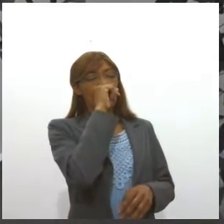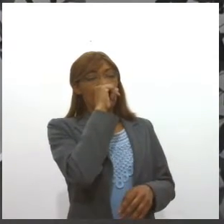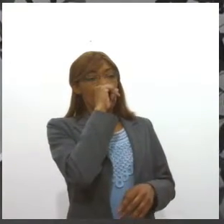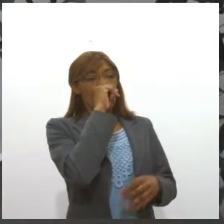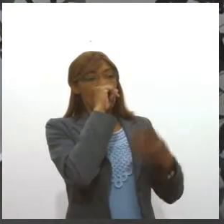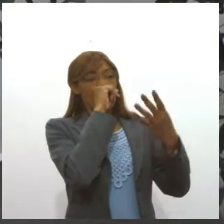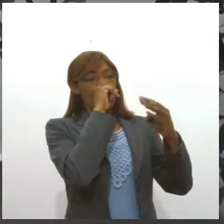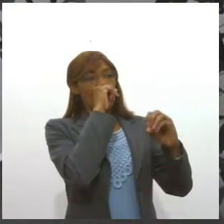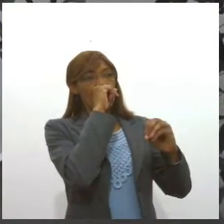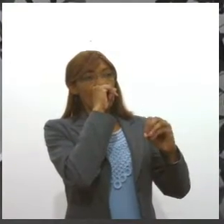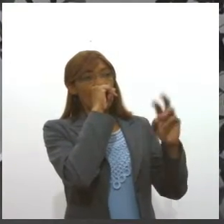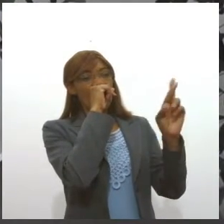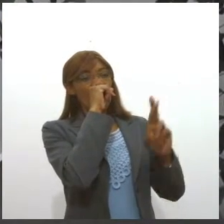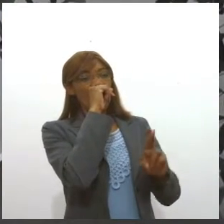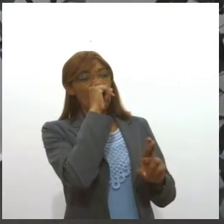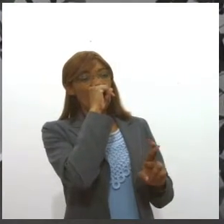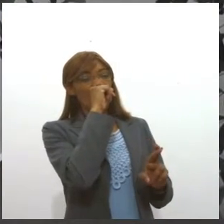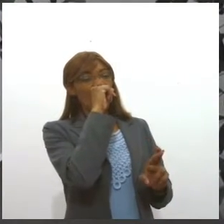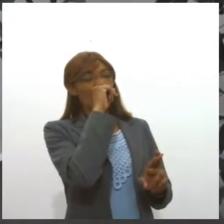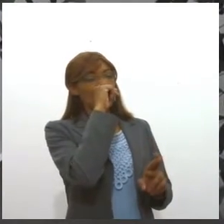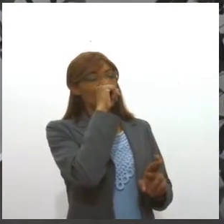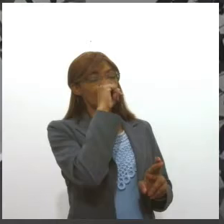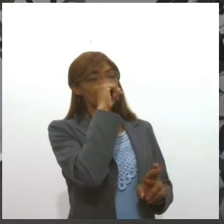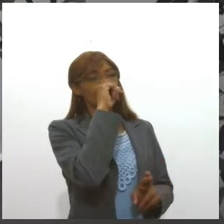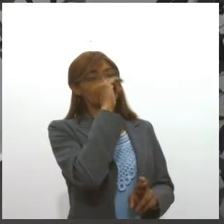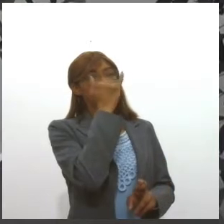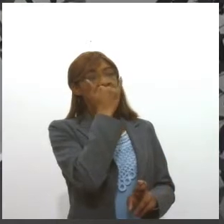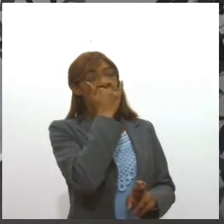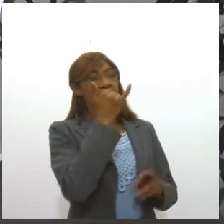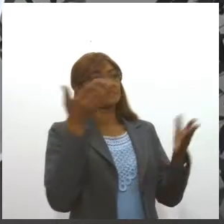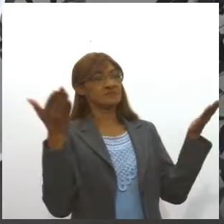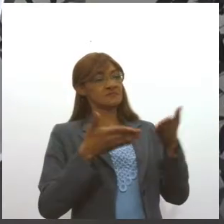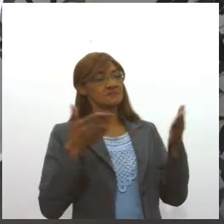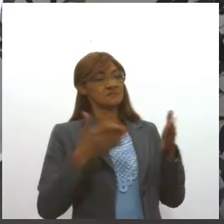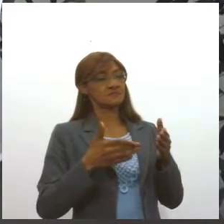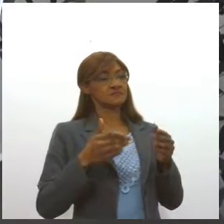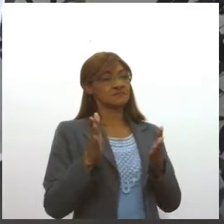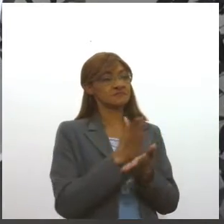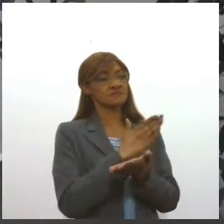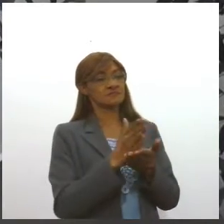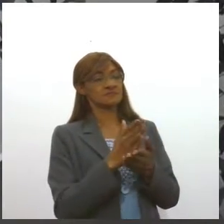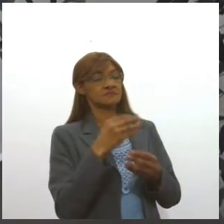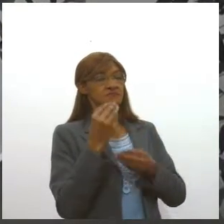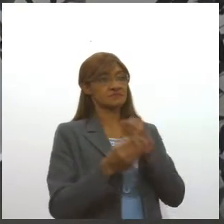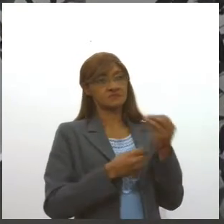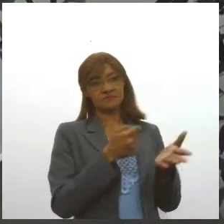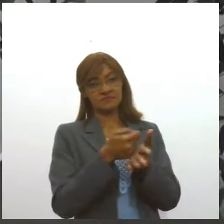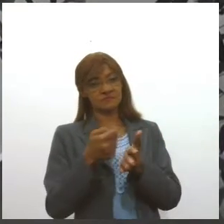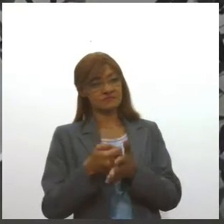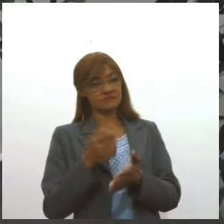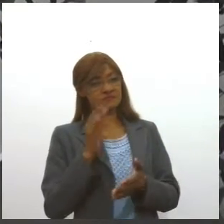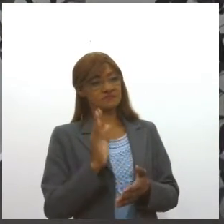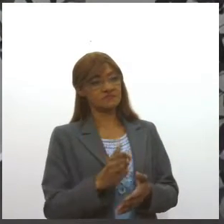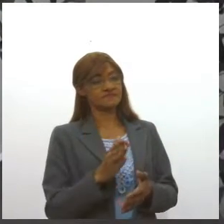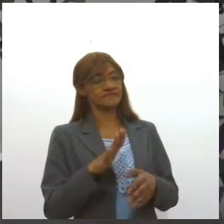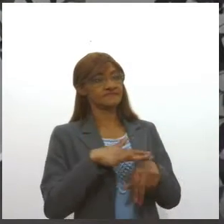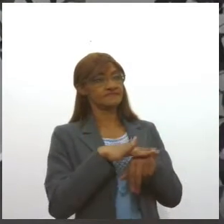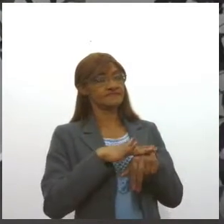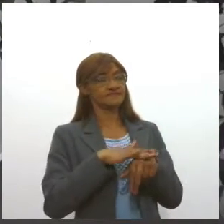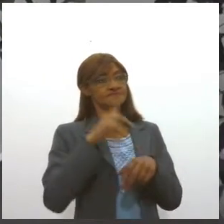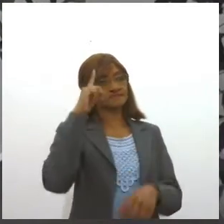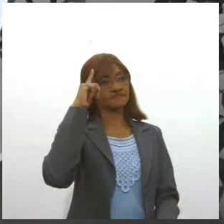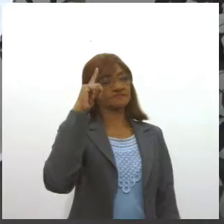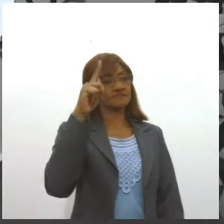né. E que a gente hoje está tentando viabilizar alguns financiamentos. Inclusive ontem eu conversei com o gerente do Banco